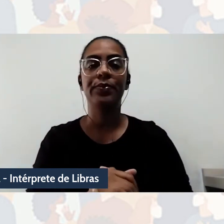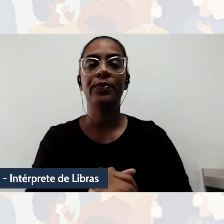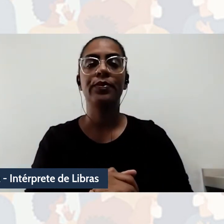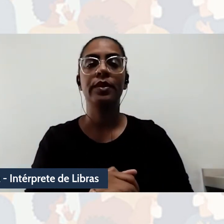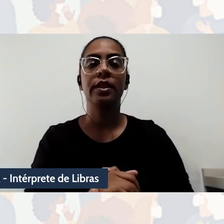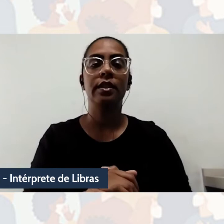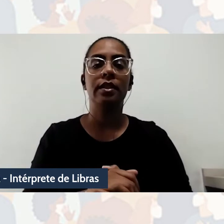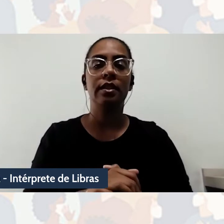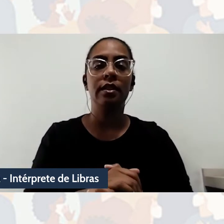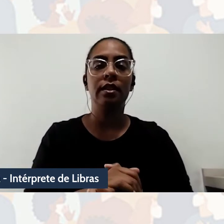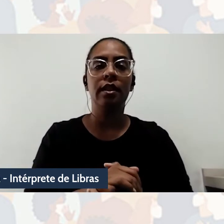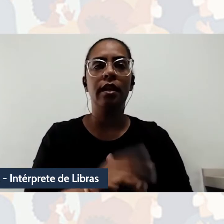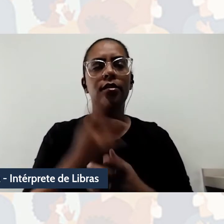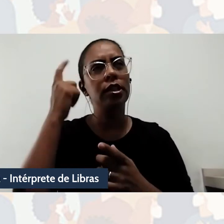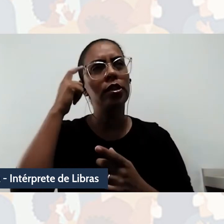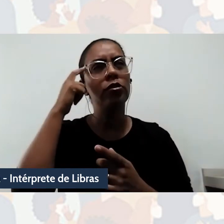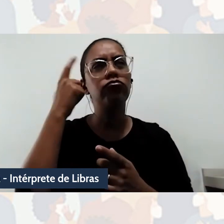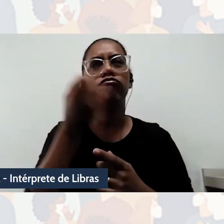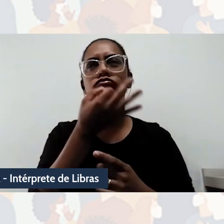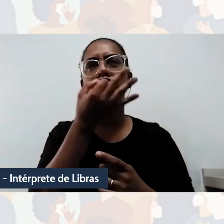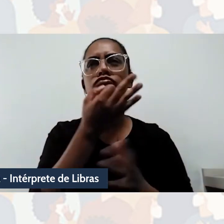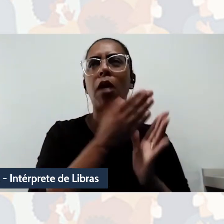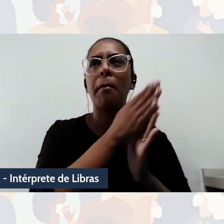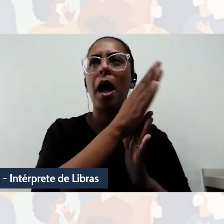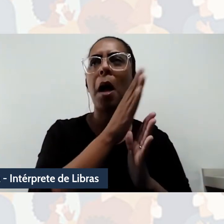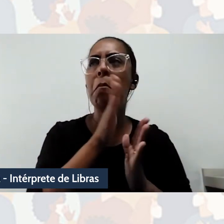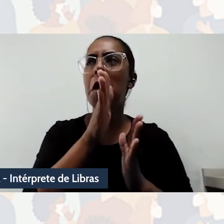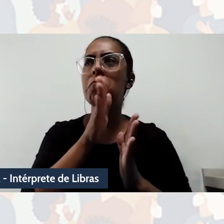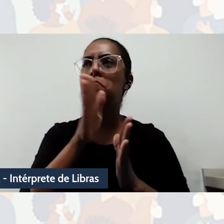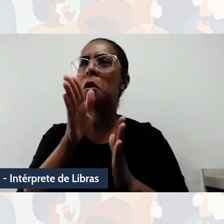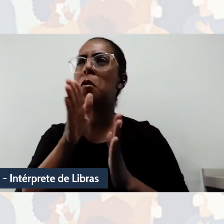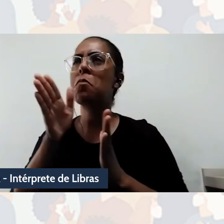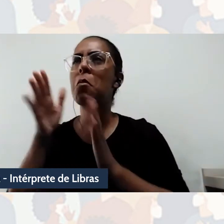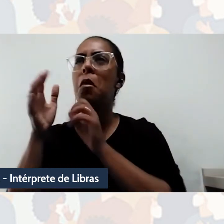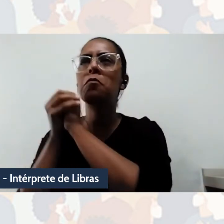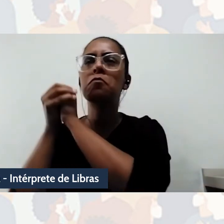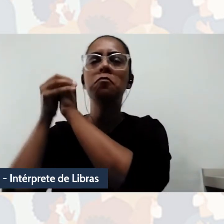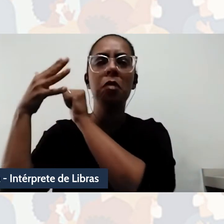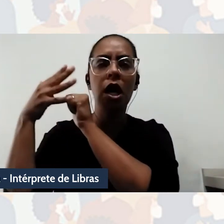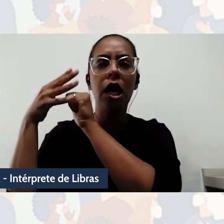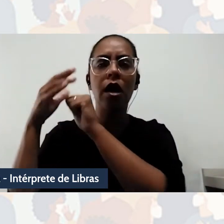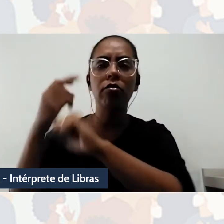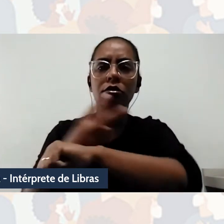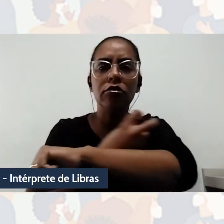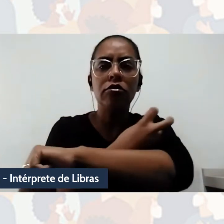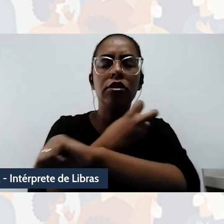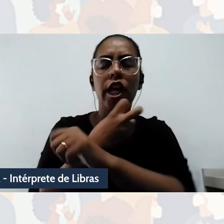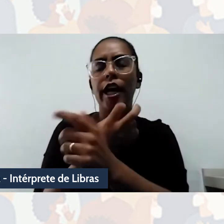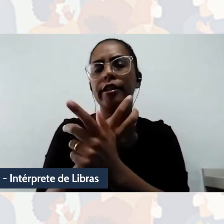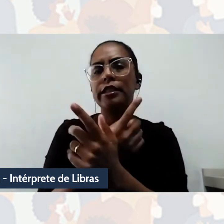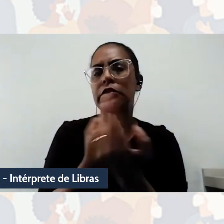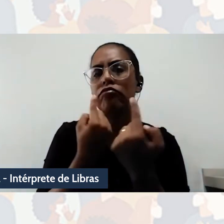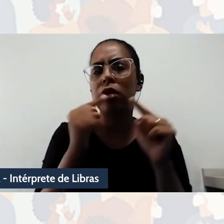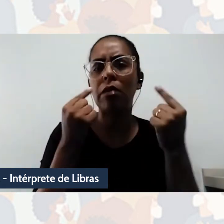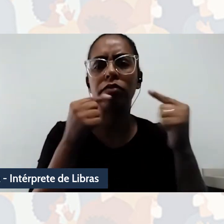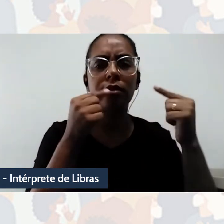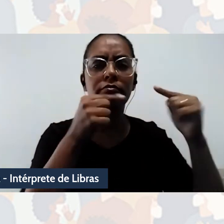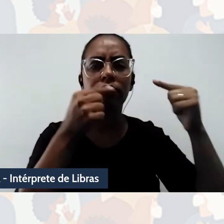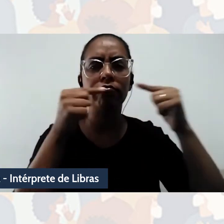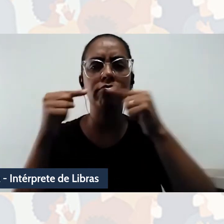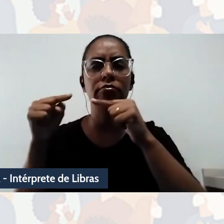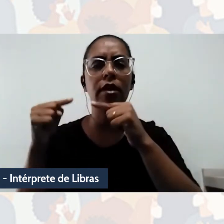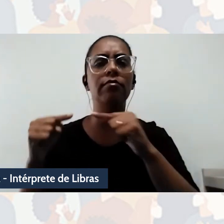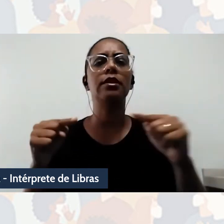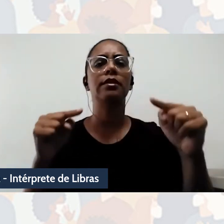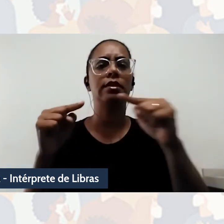caminhos para essas epistêmios decoloniais e essa crítica que vem sendo feita e que é necessária,